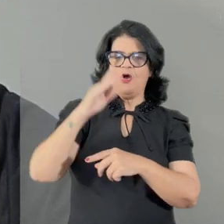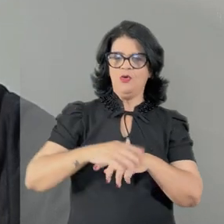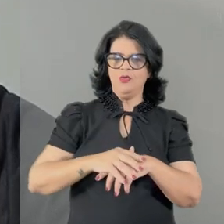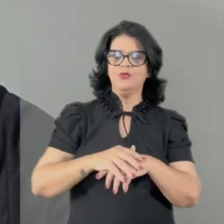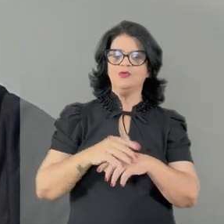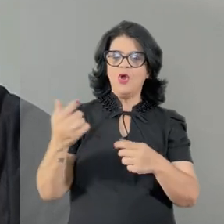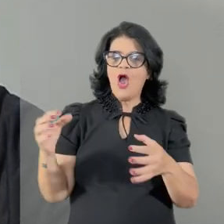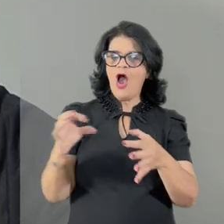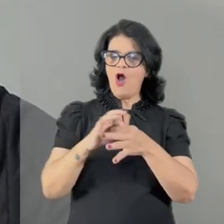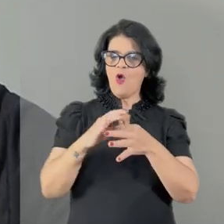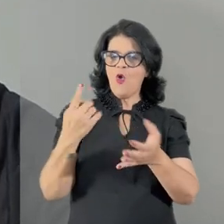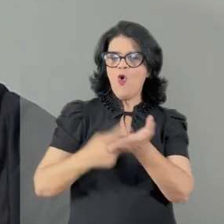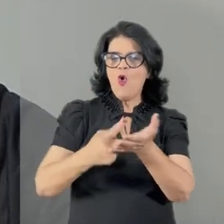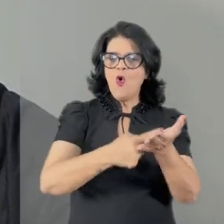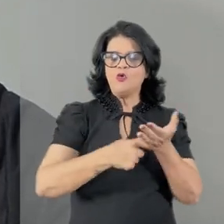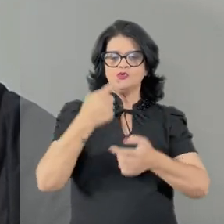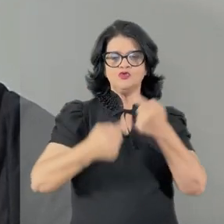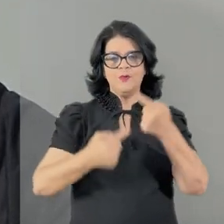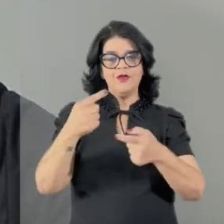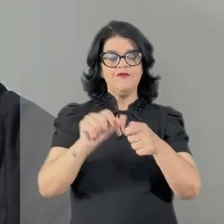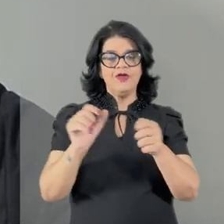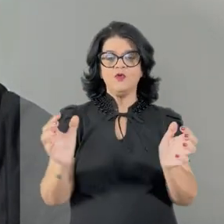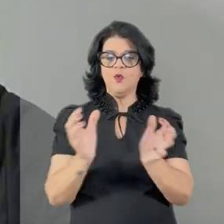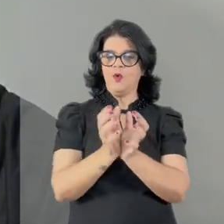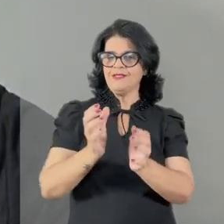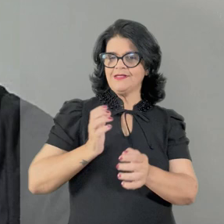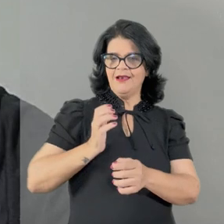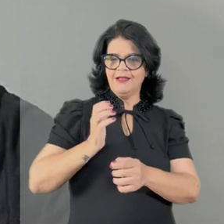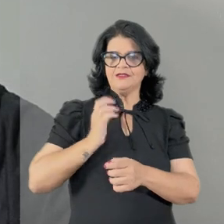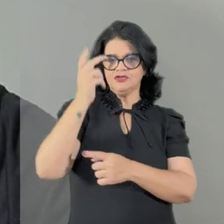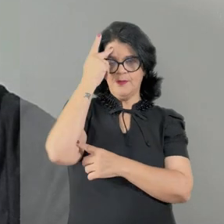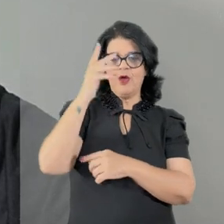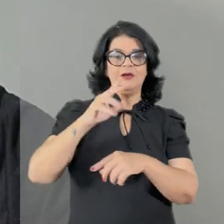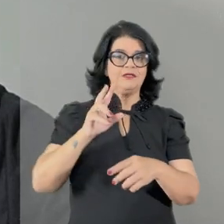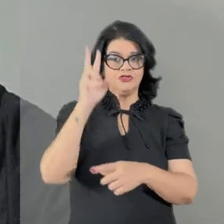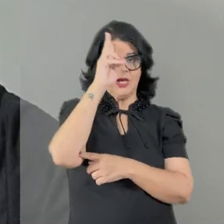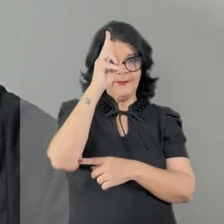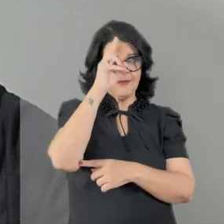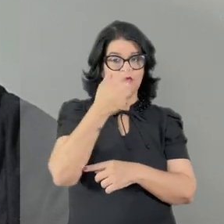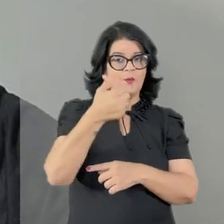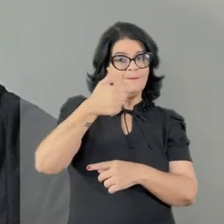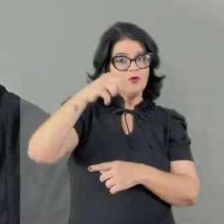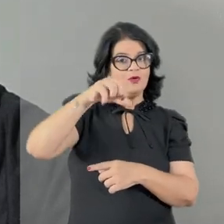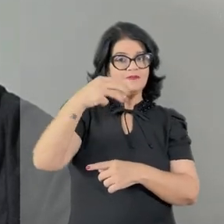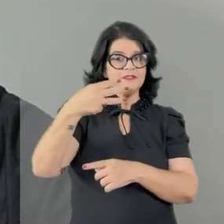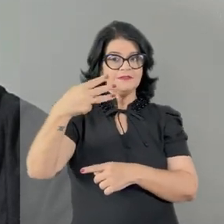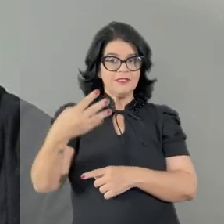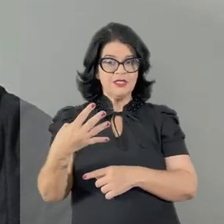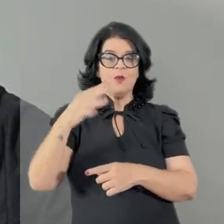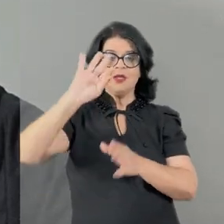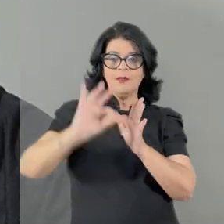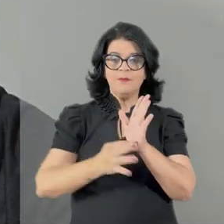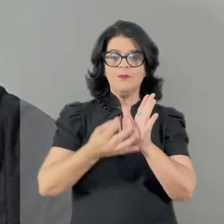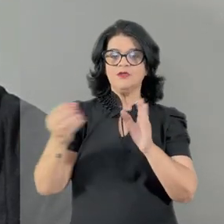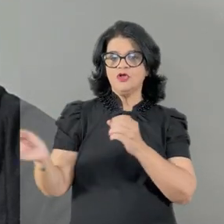dos novos acordos políticos feitos com as elites paulistas dissidentes. Lembrete, em 1934 é